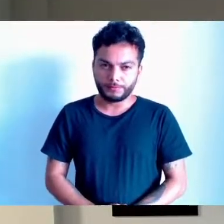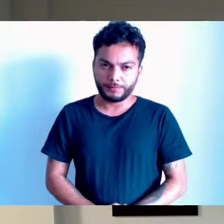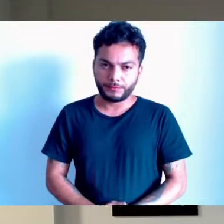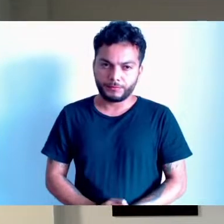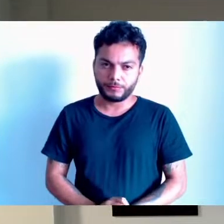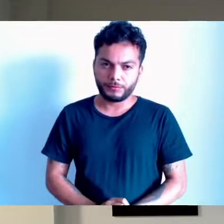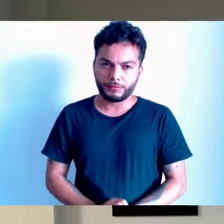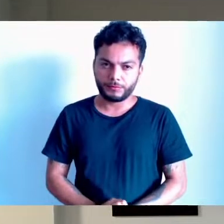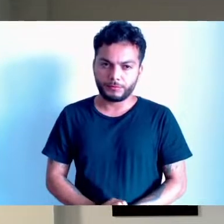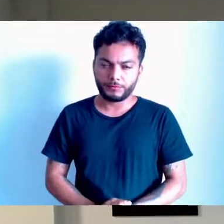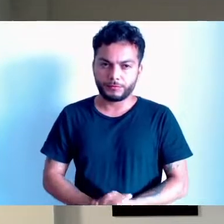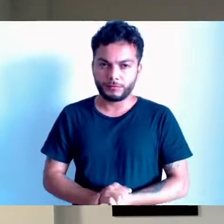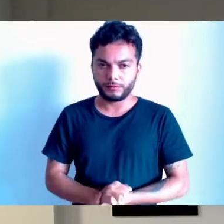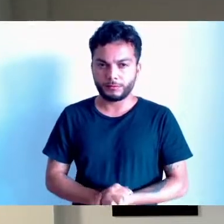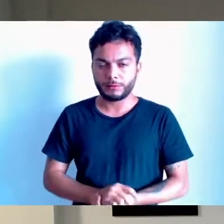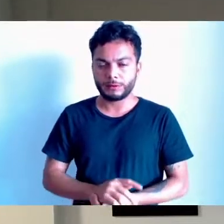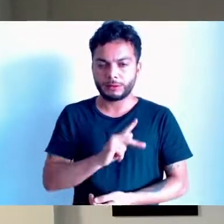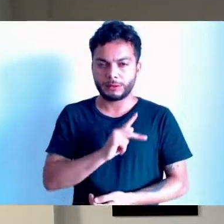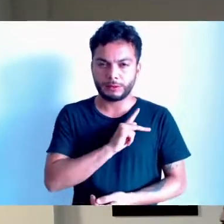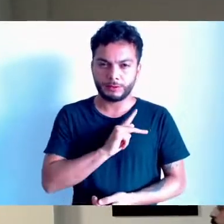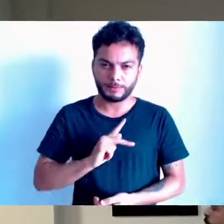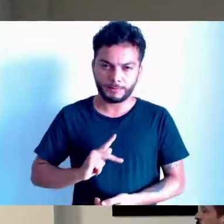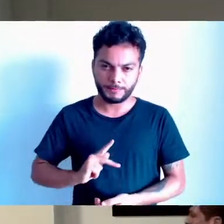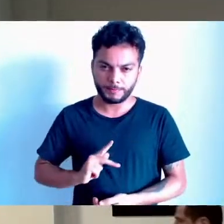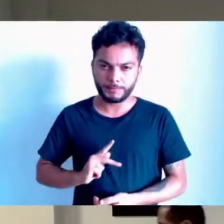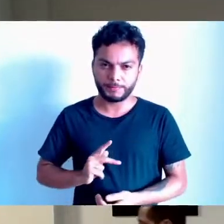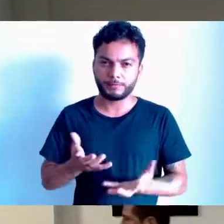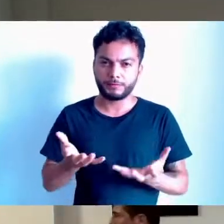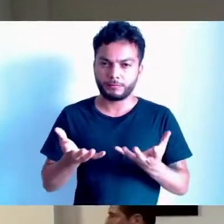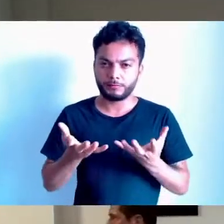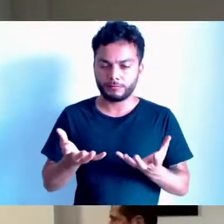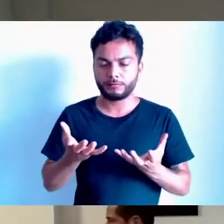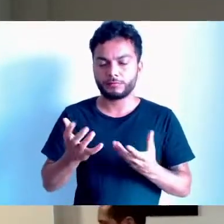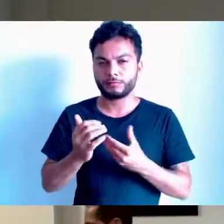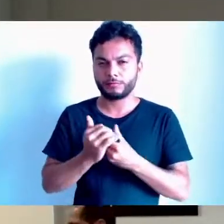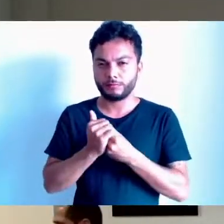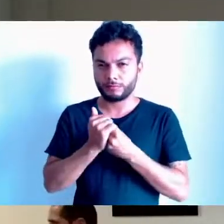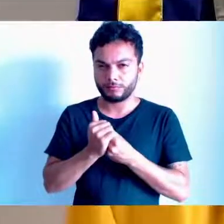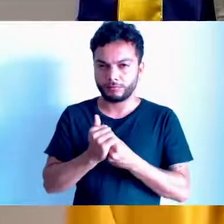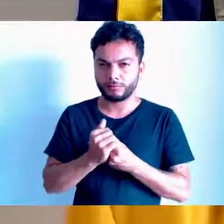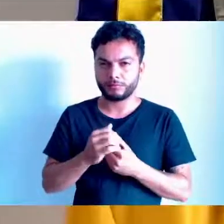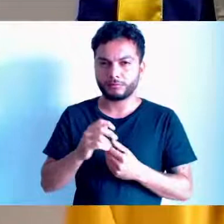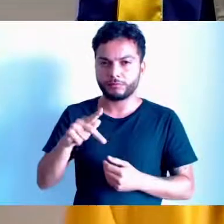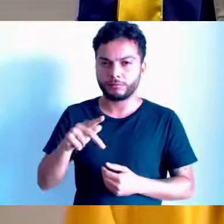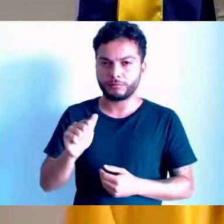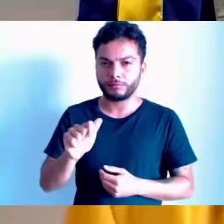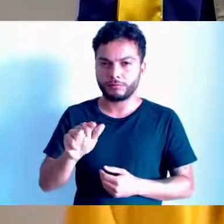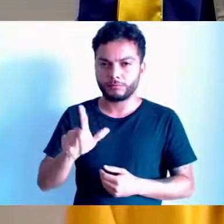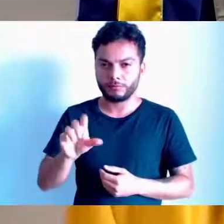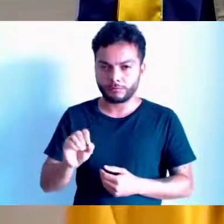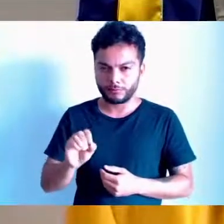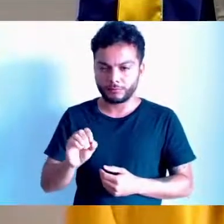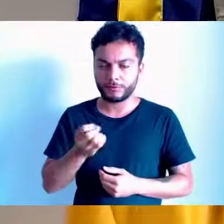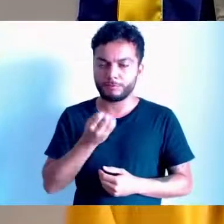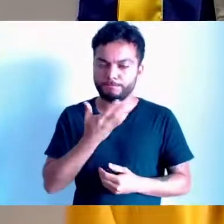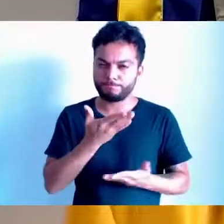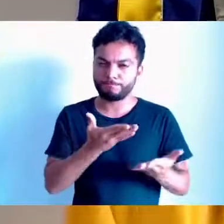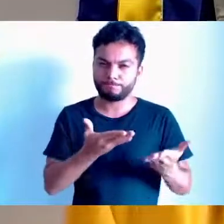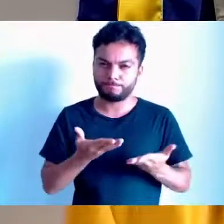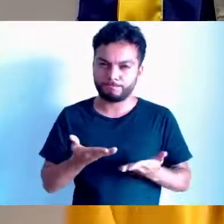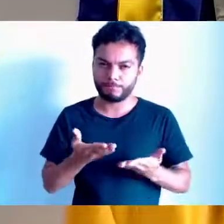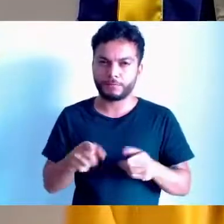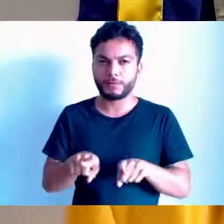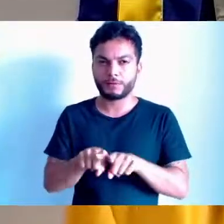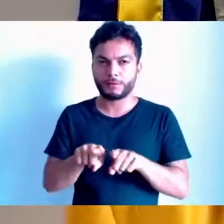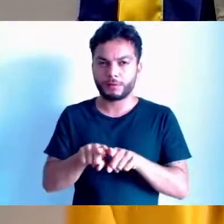Senhor presidente, eu queria cumprimentar Paulo Baga, desejar-lhes boas-vindas, e também cumprimentar o